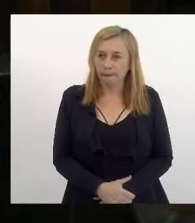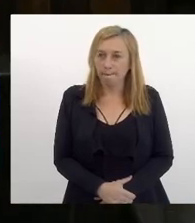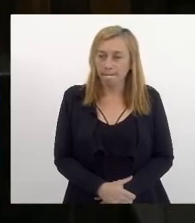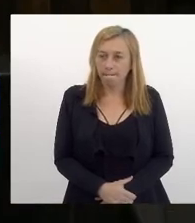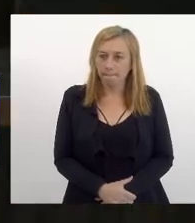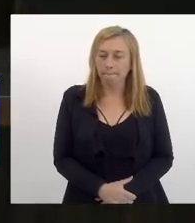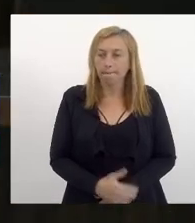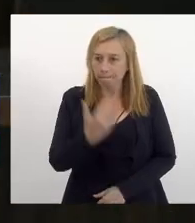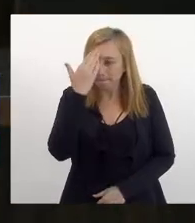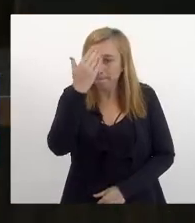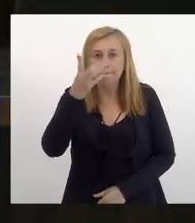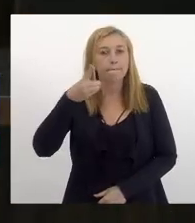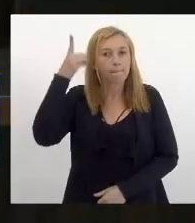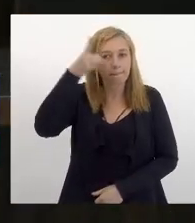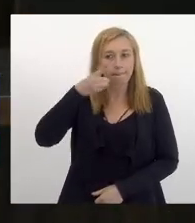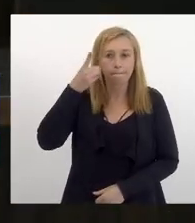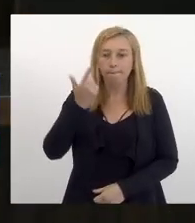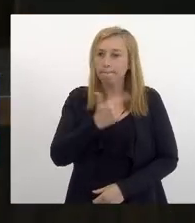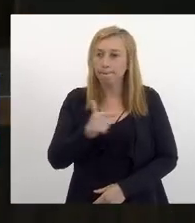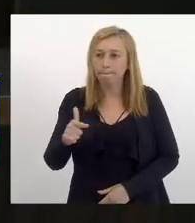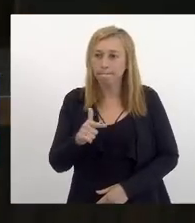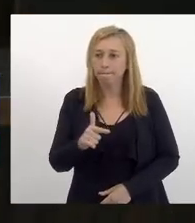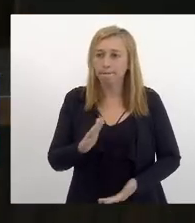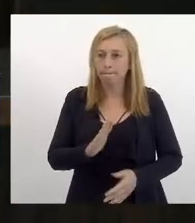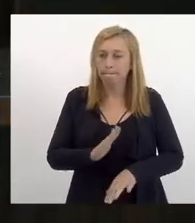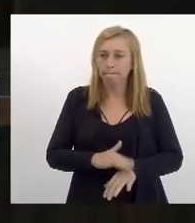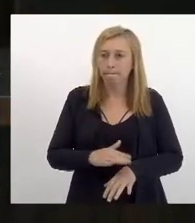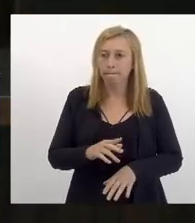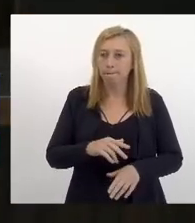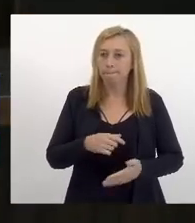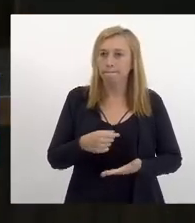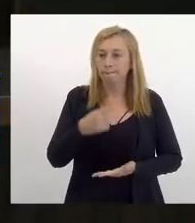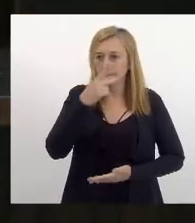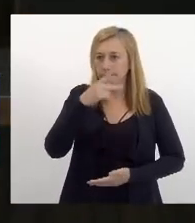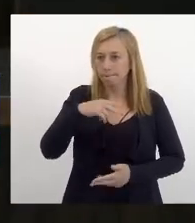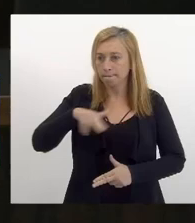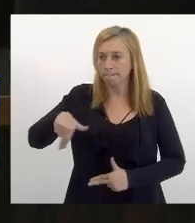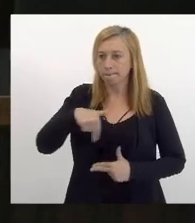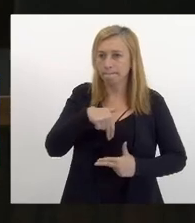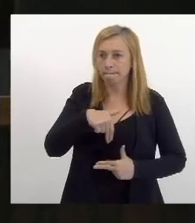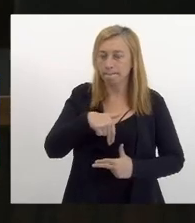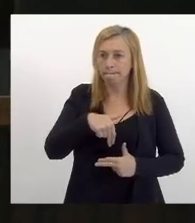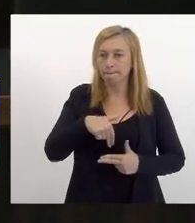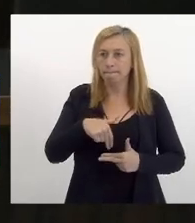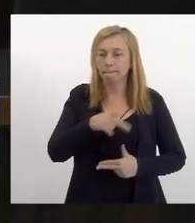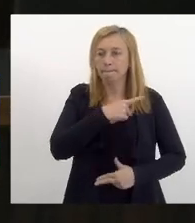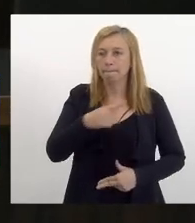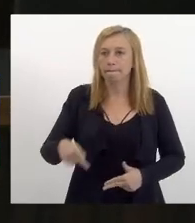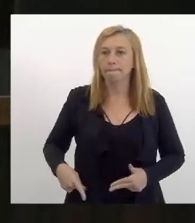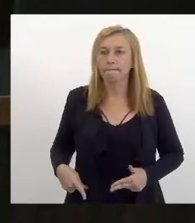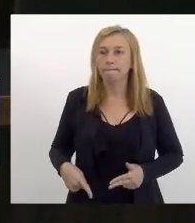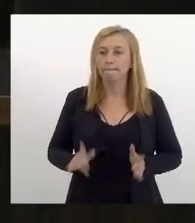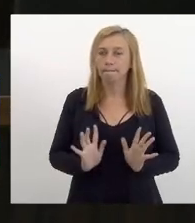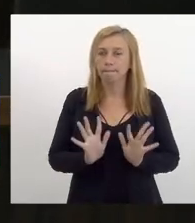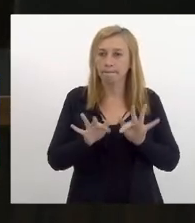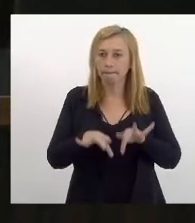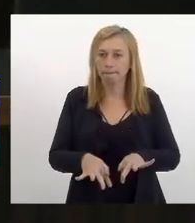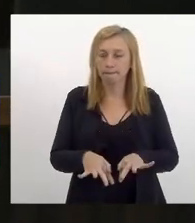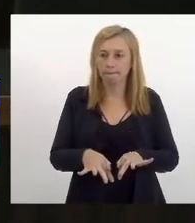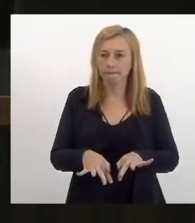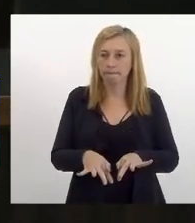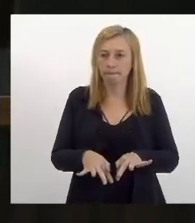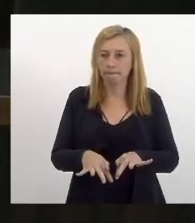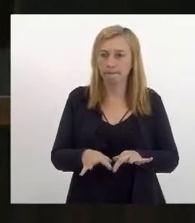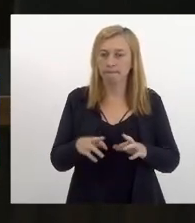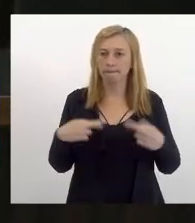Obrigada deputado não havendo mais oradores escritos a presidência declara encerrada